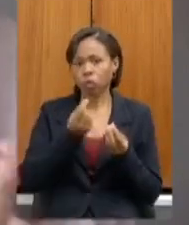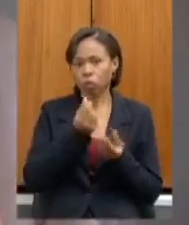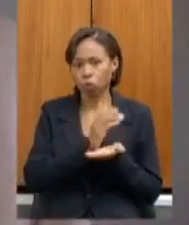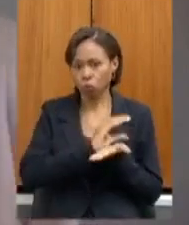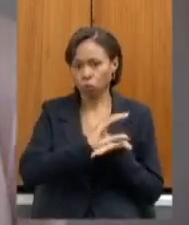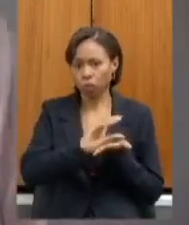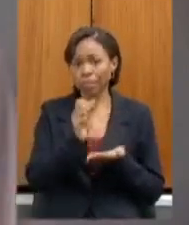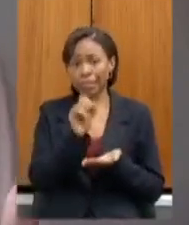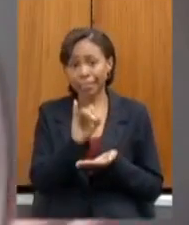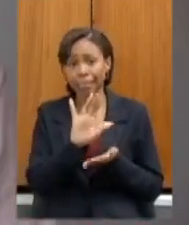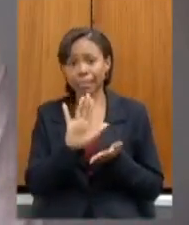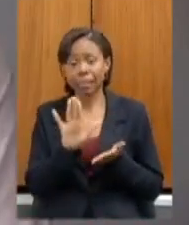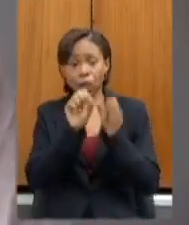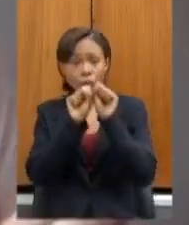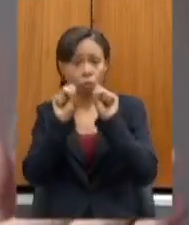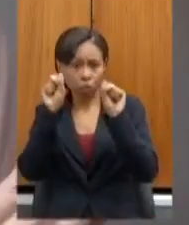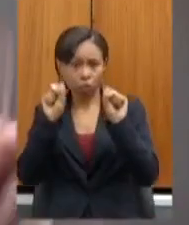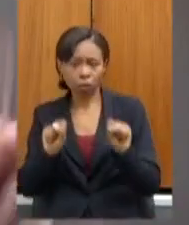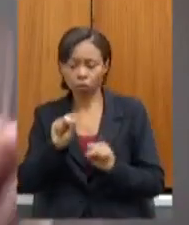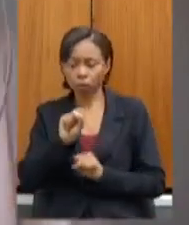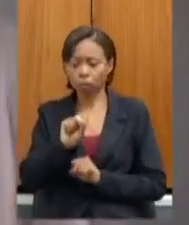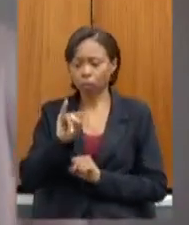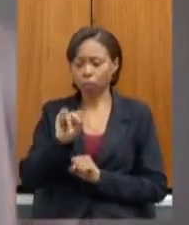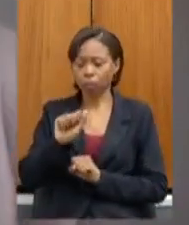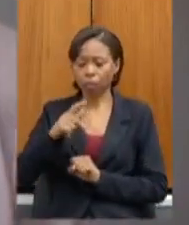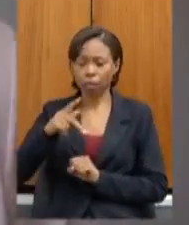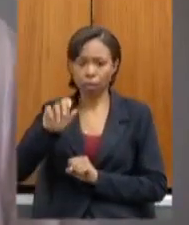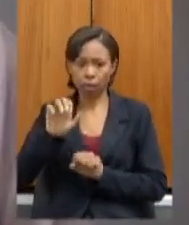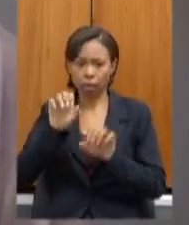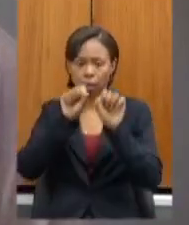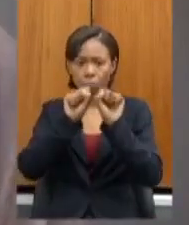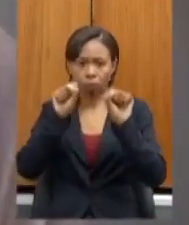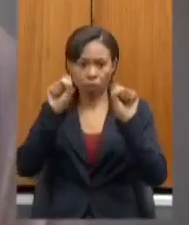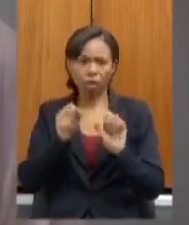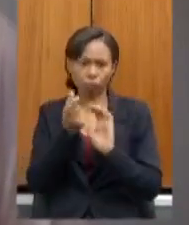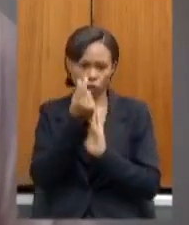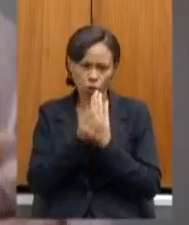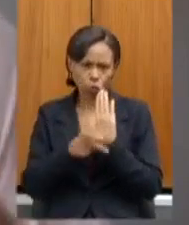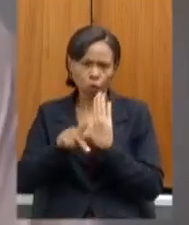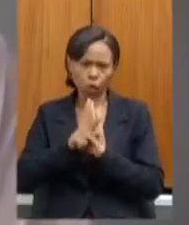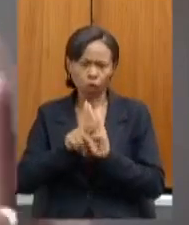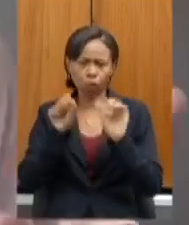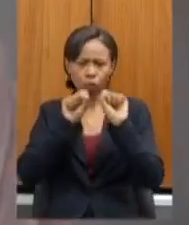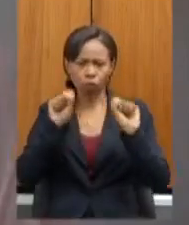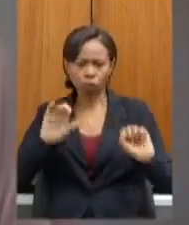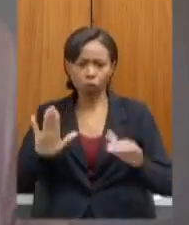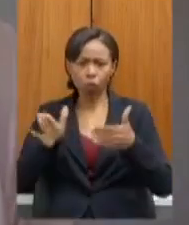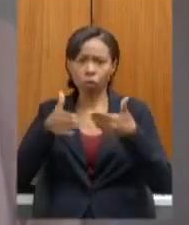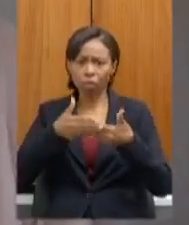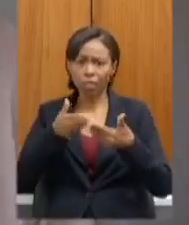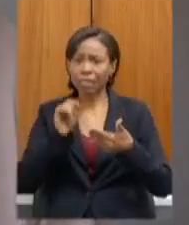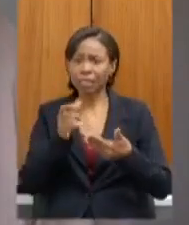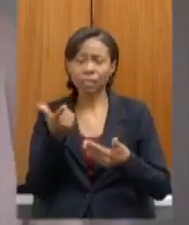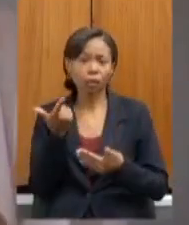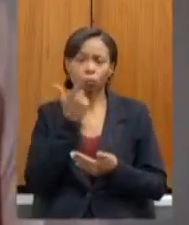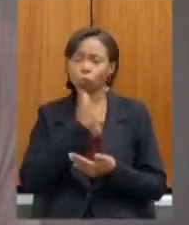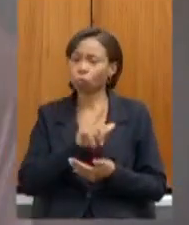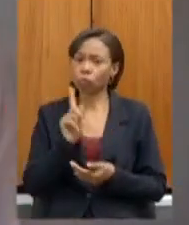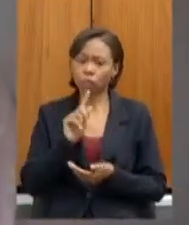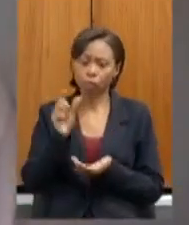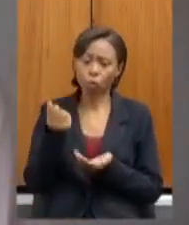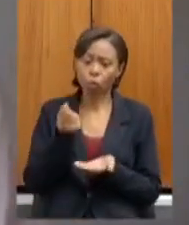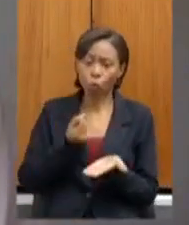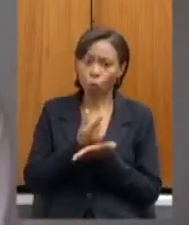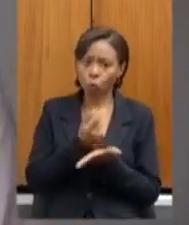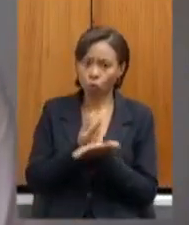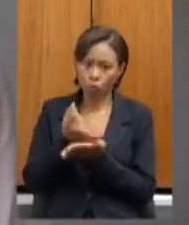houver fechamento do sistema do CIAF de execução orçamentária e financeira do Estado não sejam viabilizados o processo de aquisição de cada um